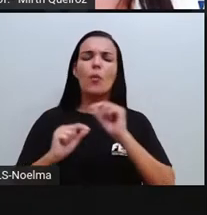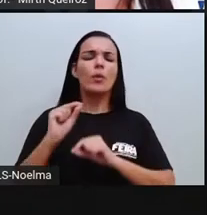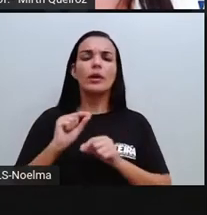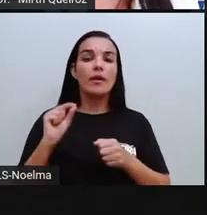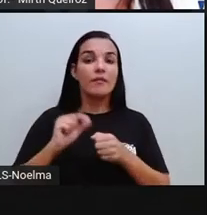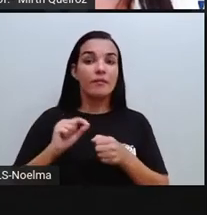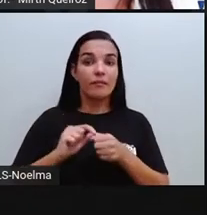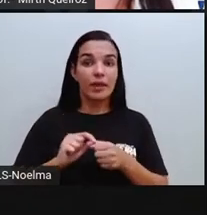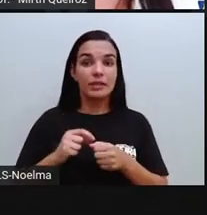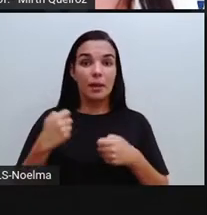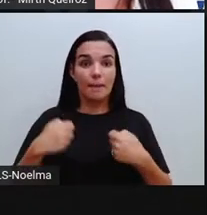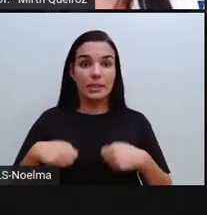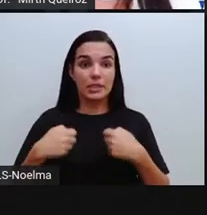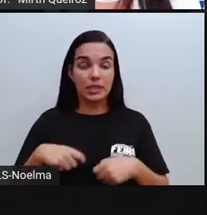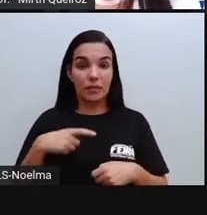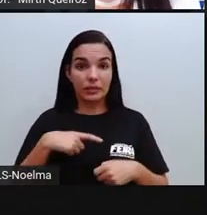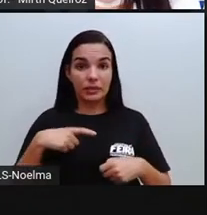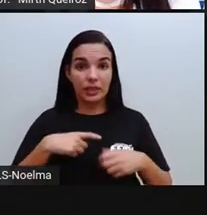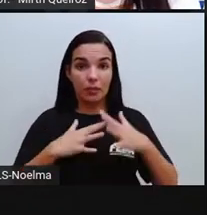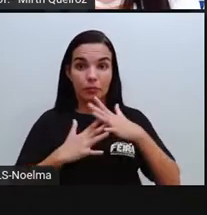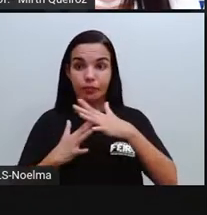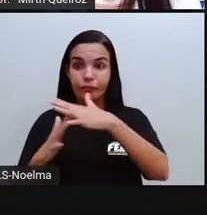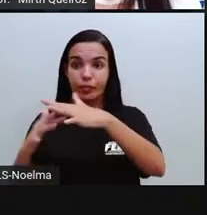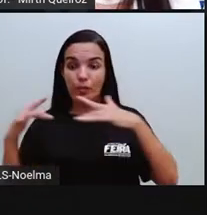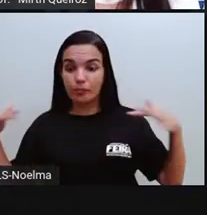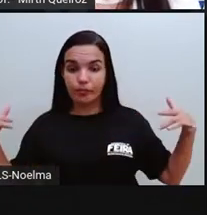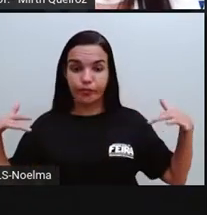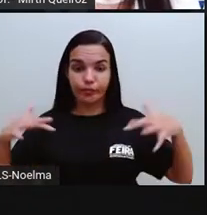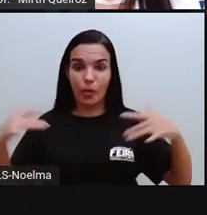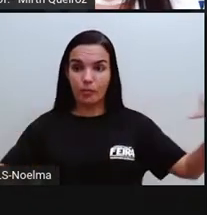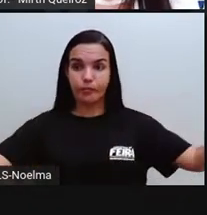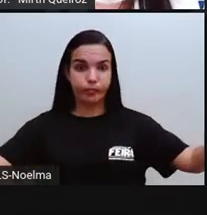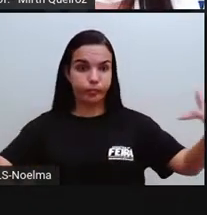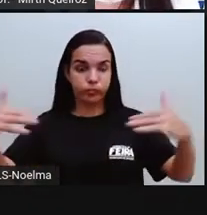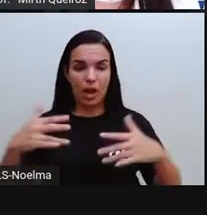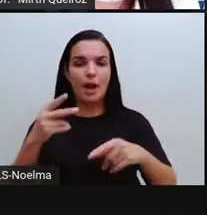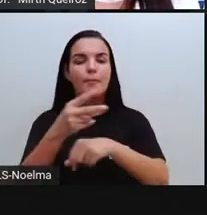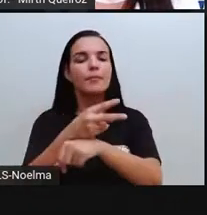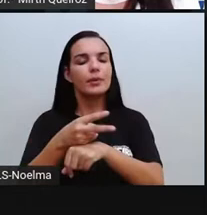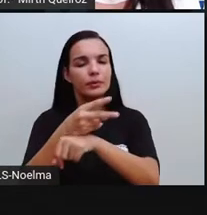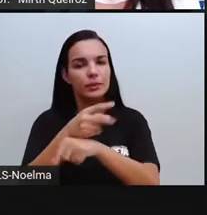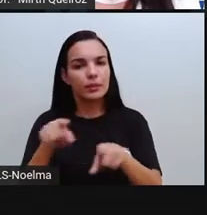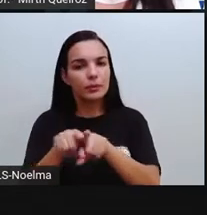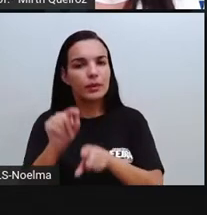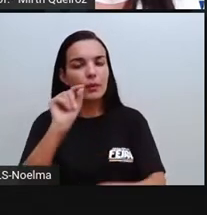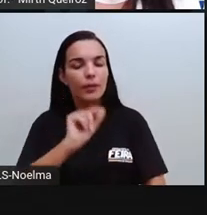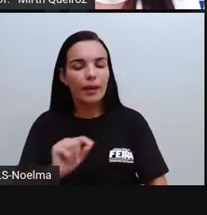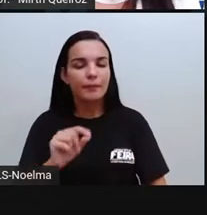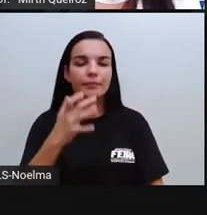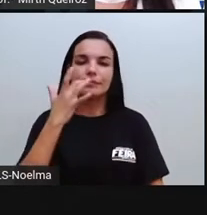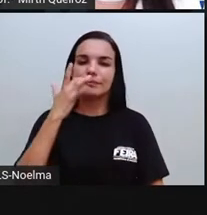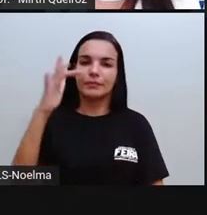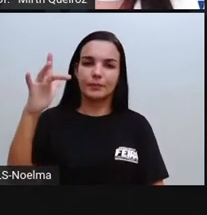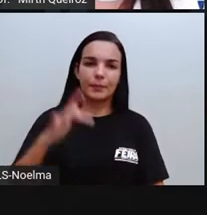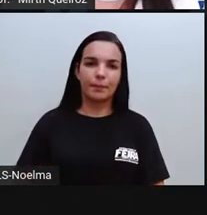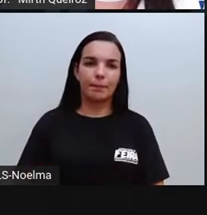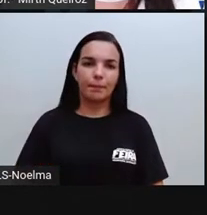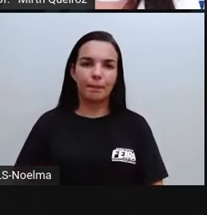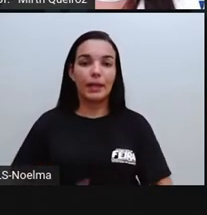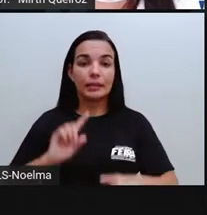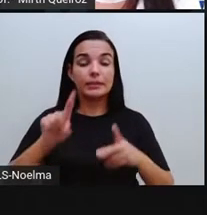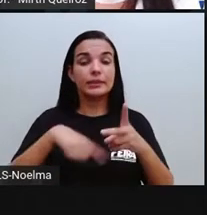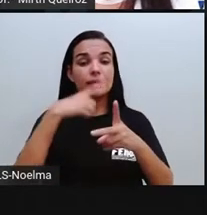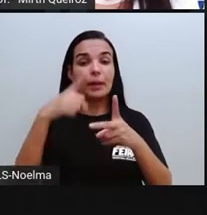com que ocorresse esses fluxos migratórios foi essa busca aí dos metais preciosos. Em